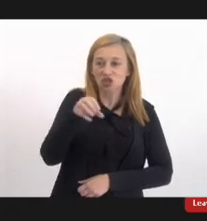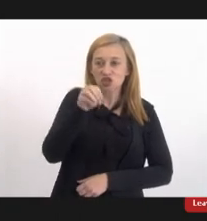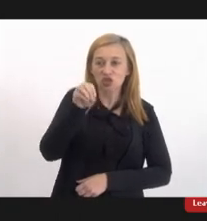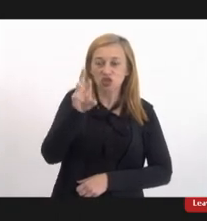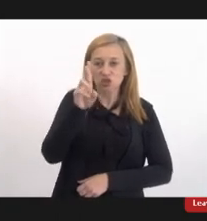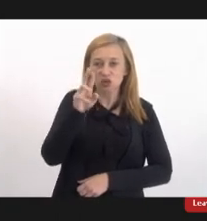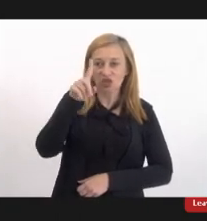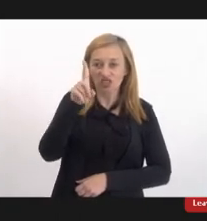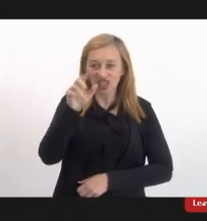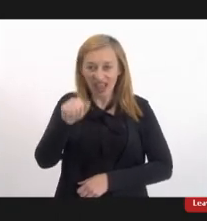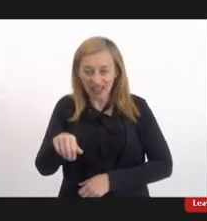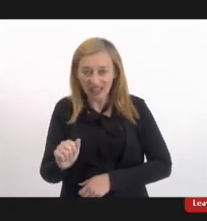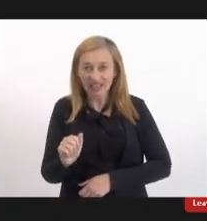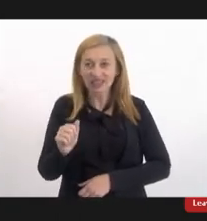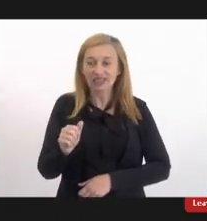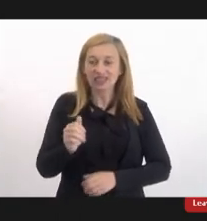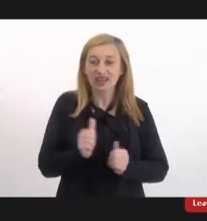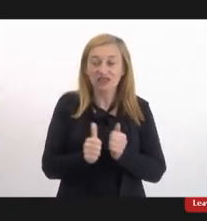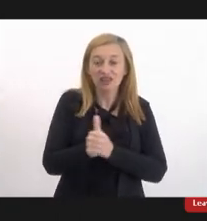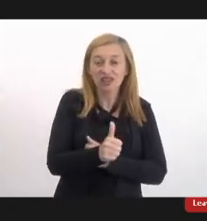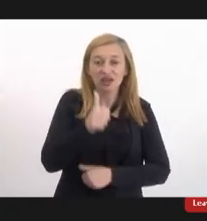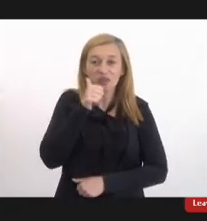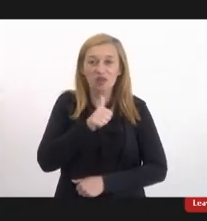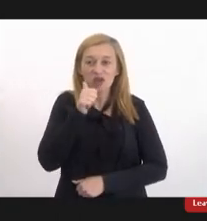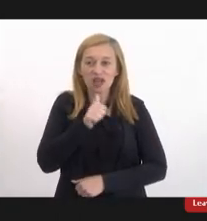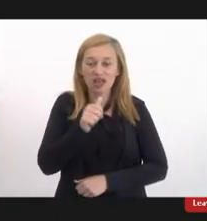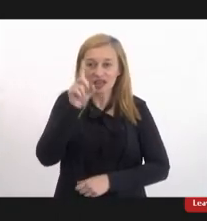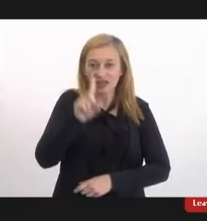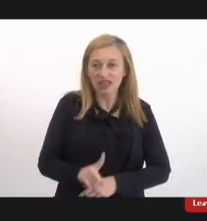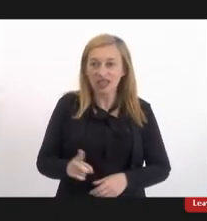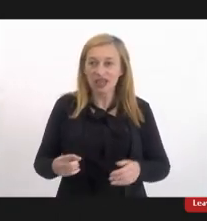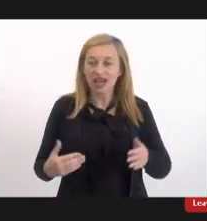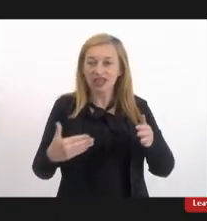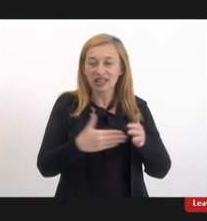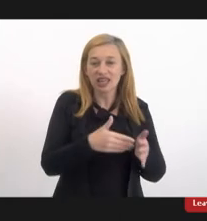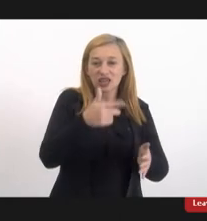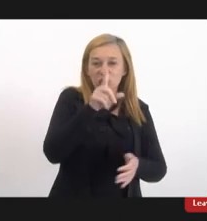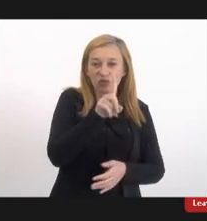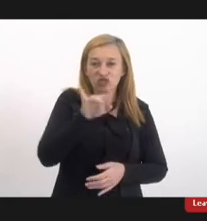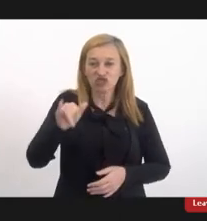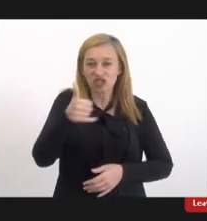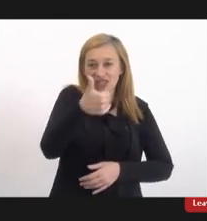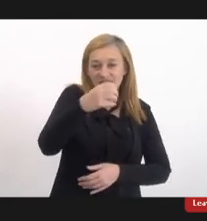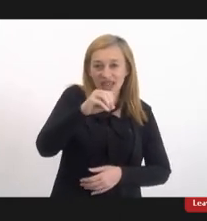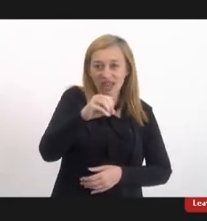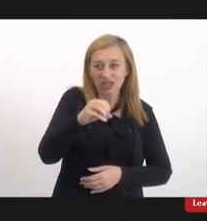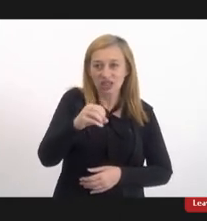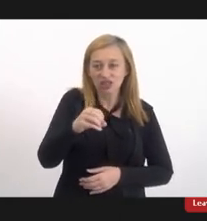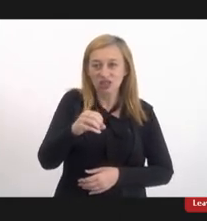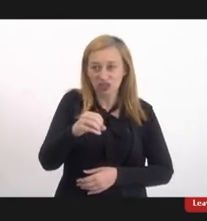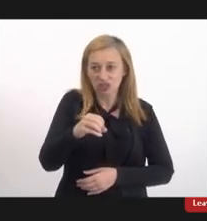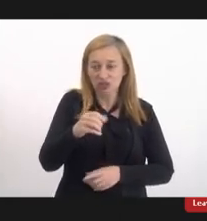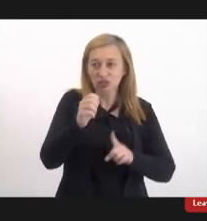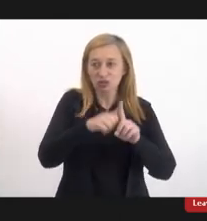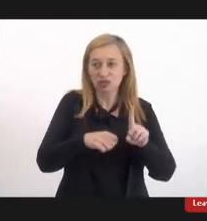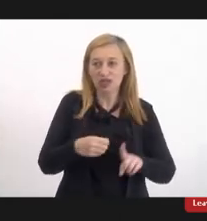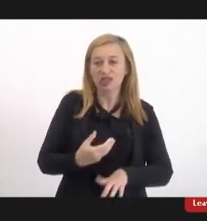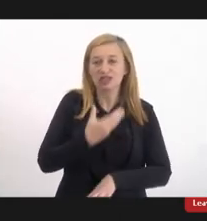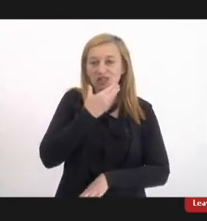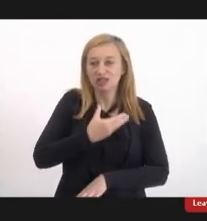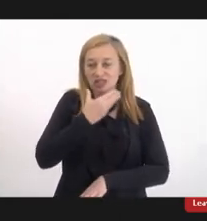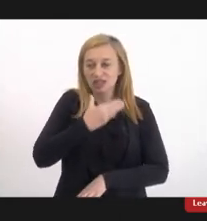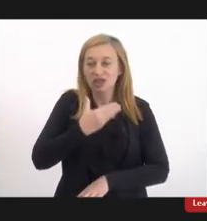mulher com deficiência. Então, vai até o dia 10 do 12. Então, as mulheres que puderem